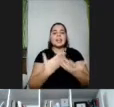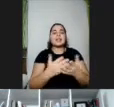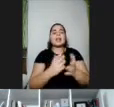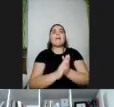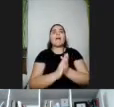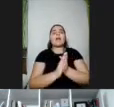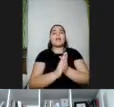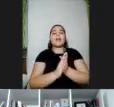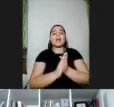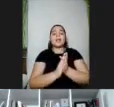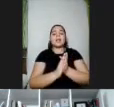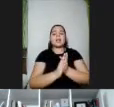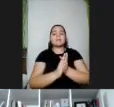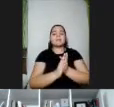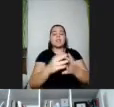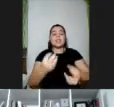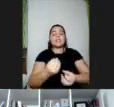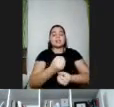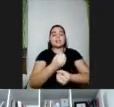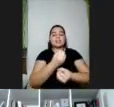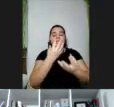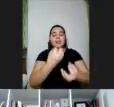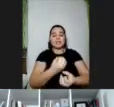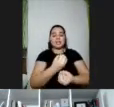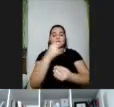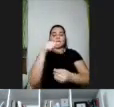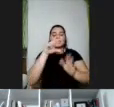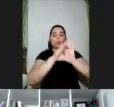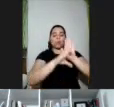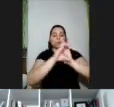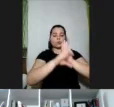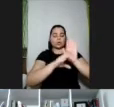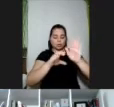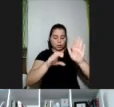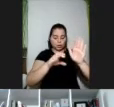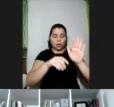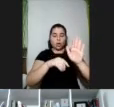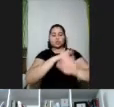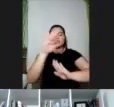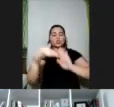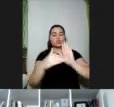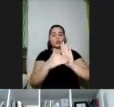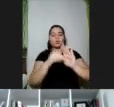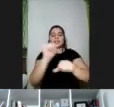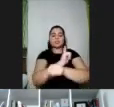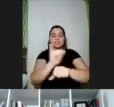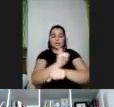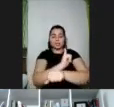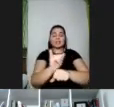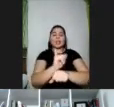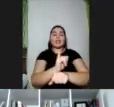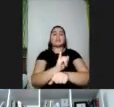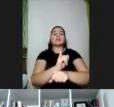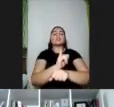criação desse conceito de todas essas estratégias que operacionalizam que é o do desenho universal para a